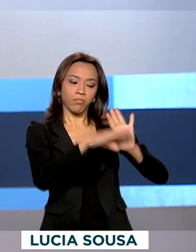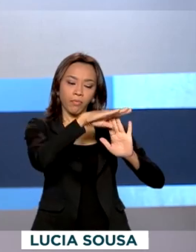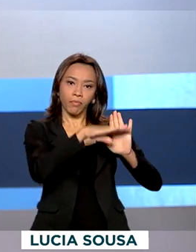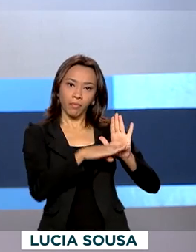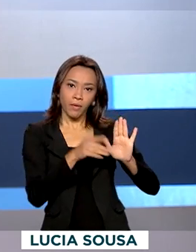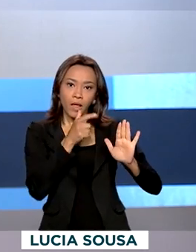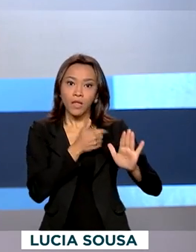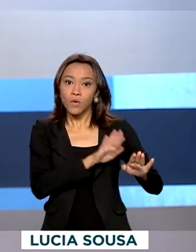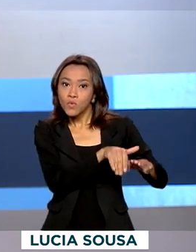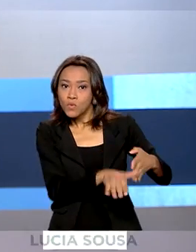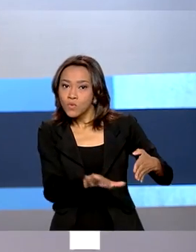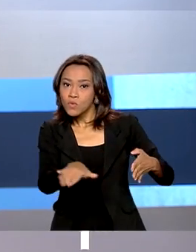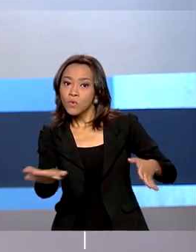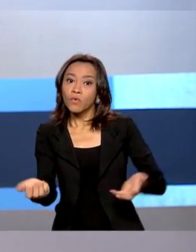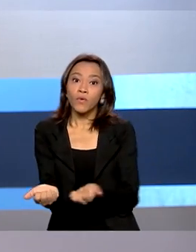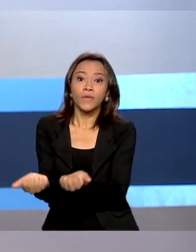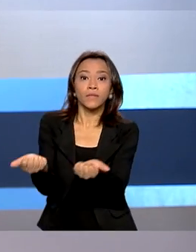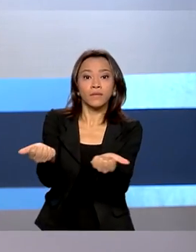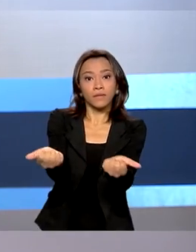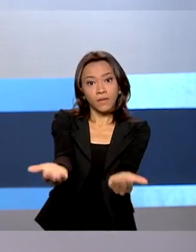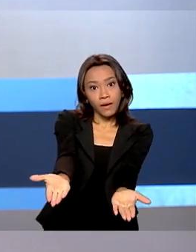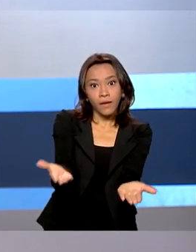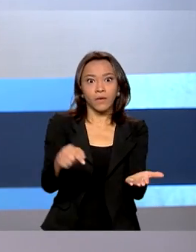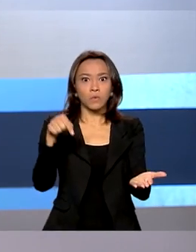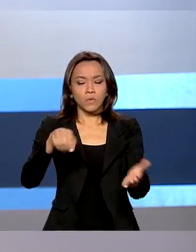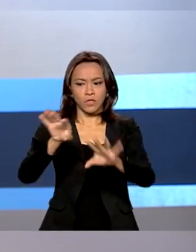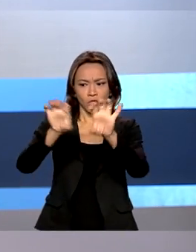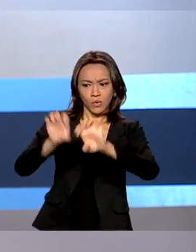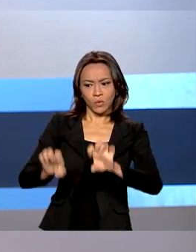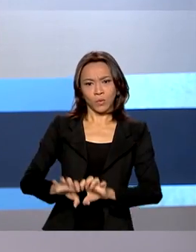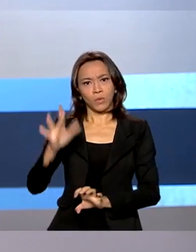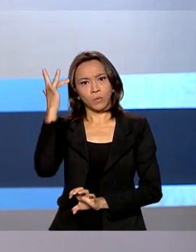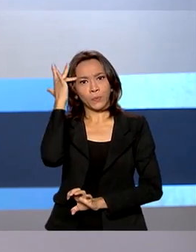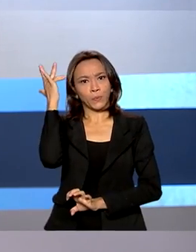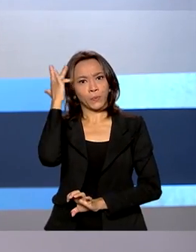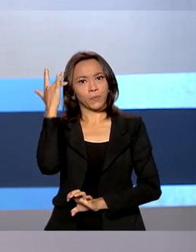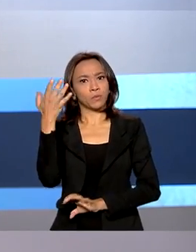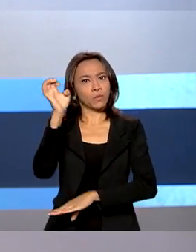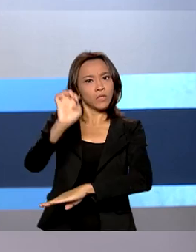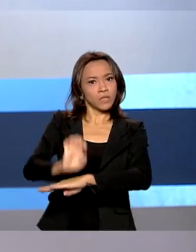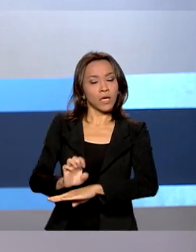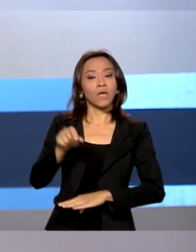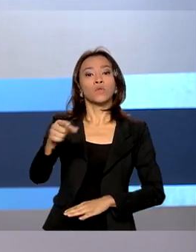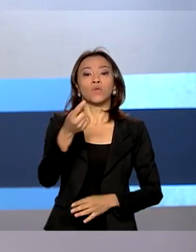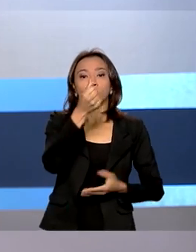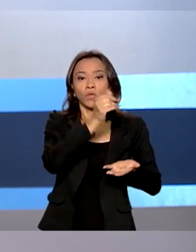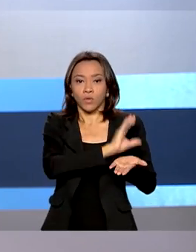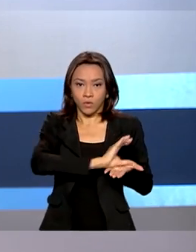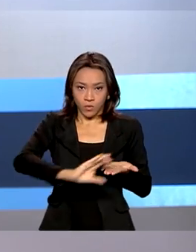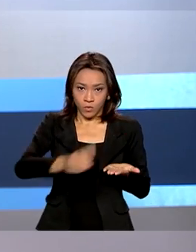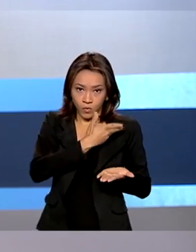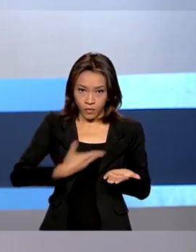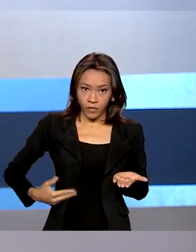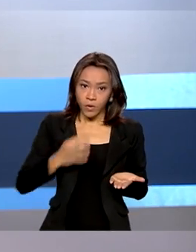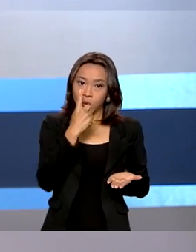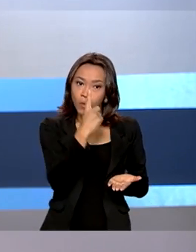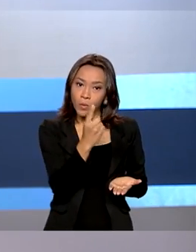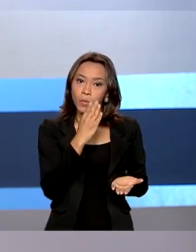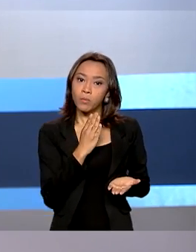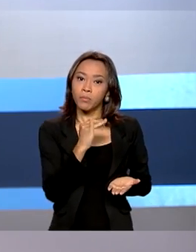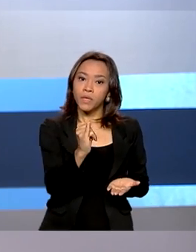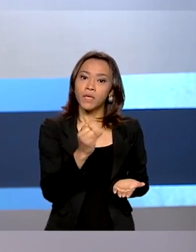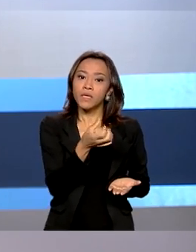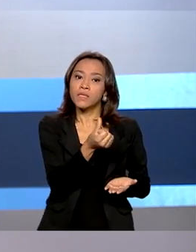entregue o ramal do Agreste, a maior infraestrutura hídrica do Estado. O investimento do governo foi de 1 bilhão e 600